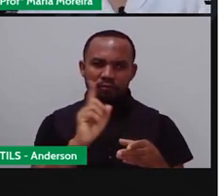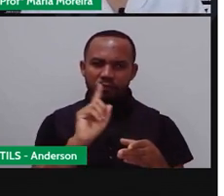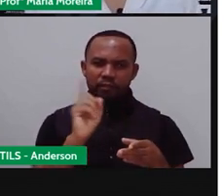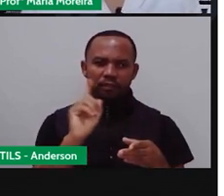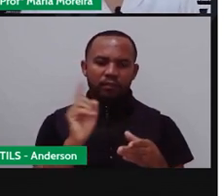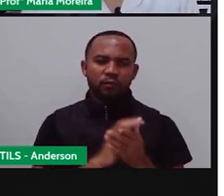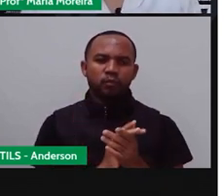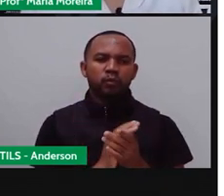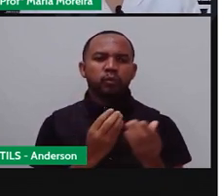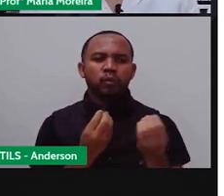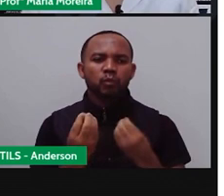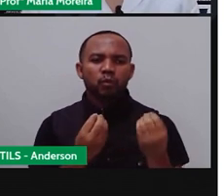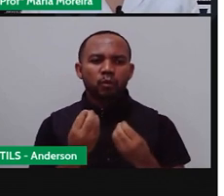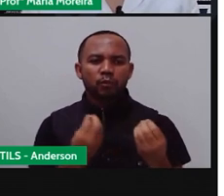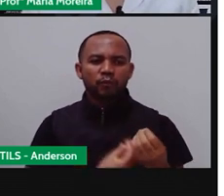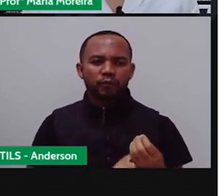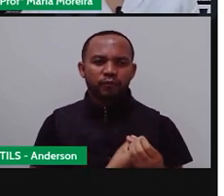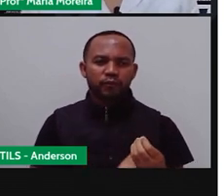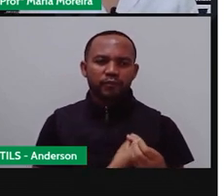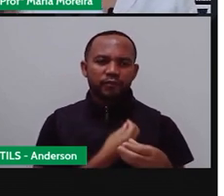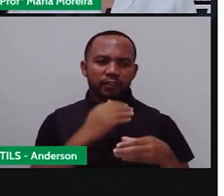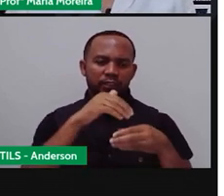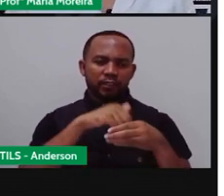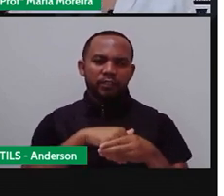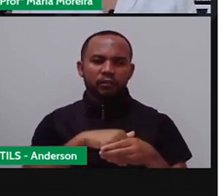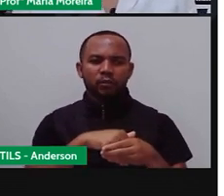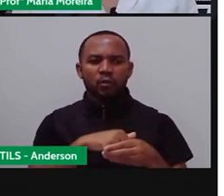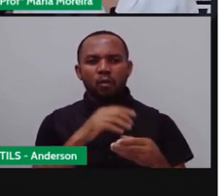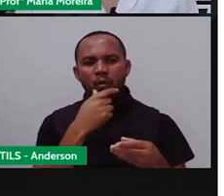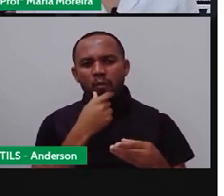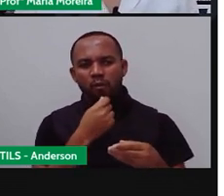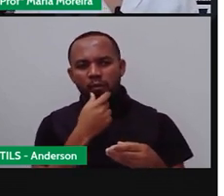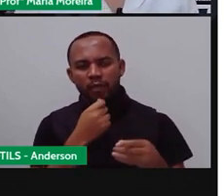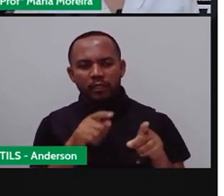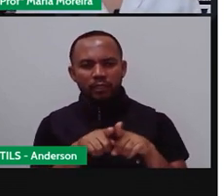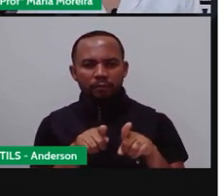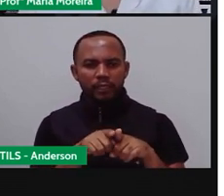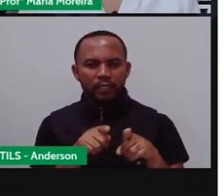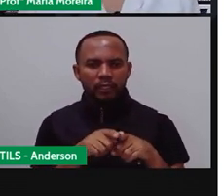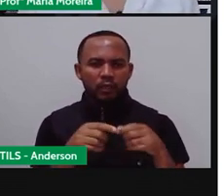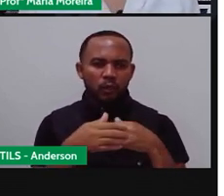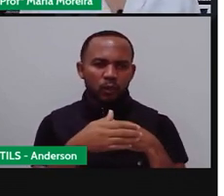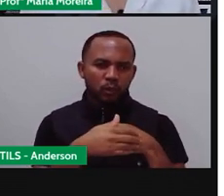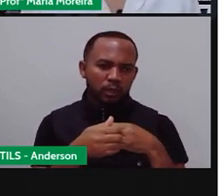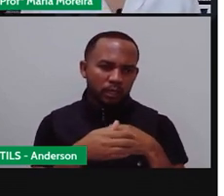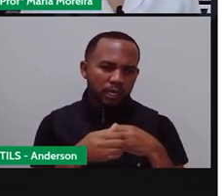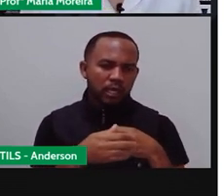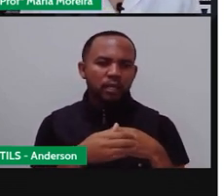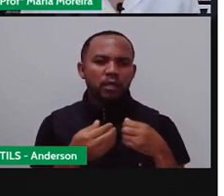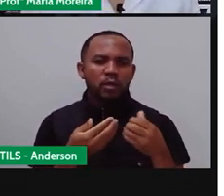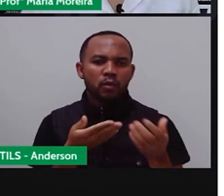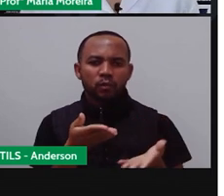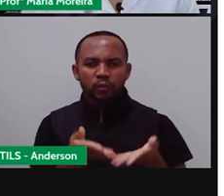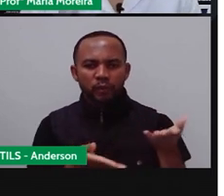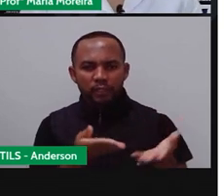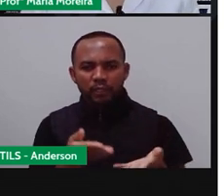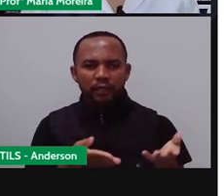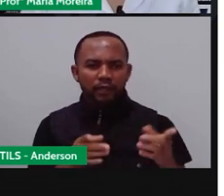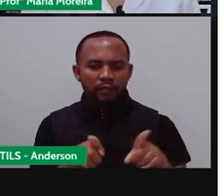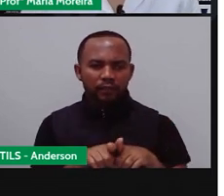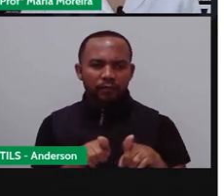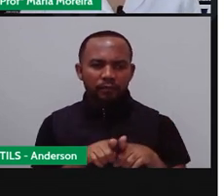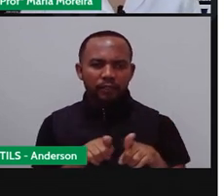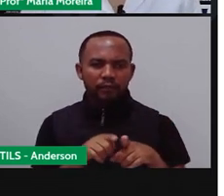parte aí do convívio do homem, que o homem consegue cuidar da alimentação e tal. O são esses